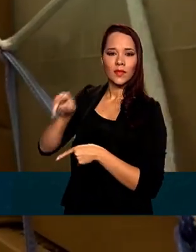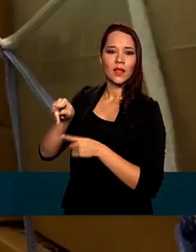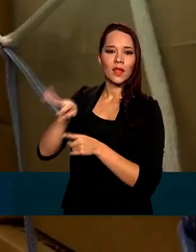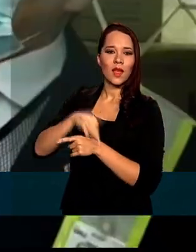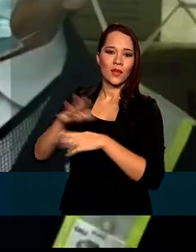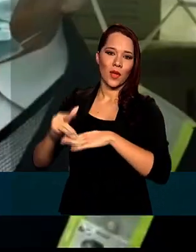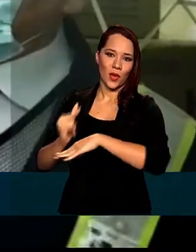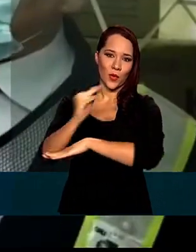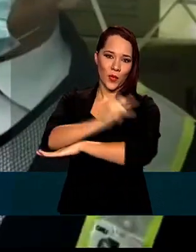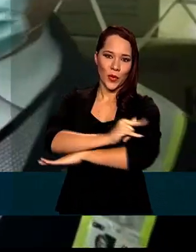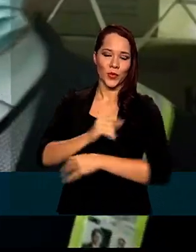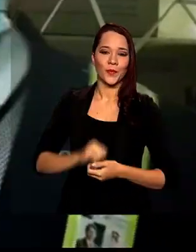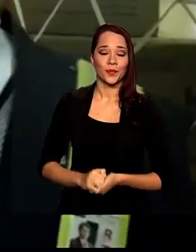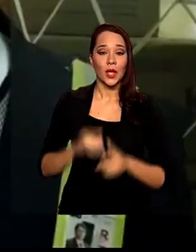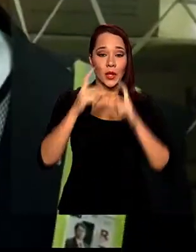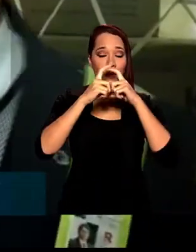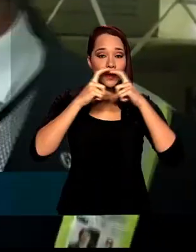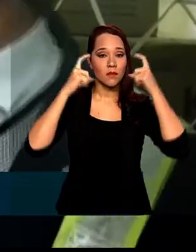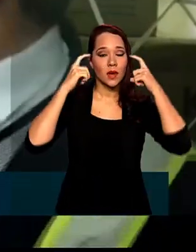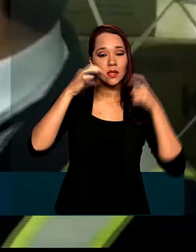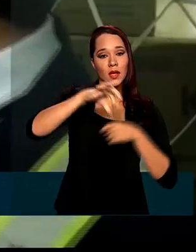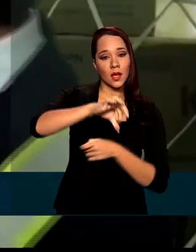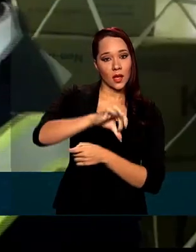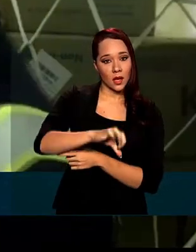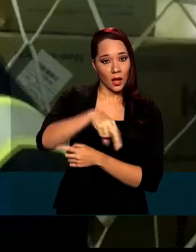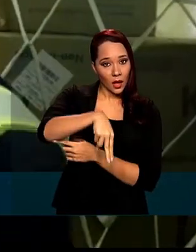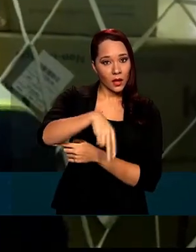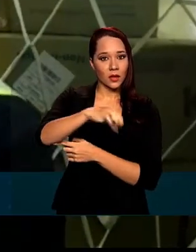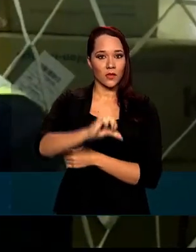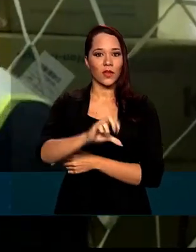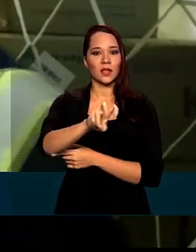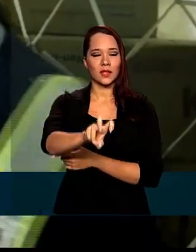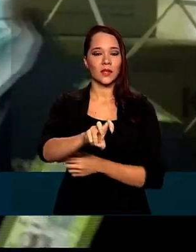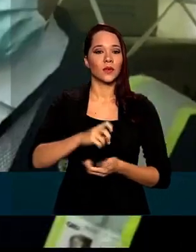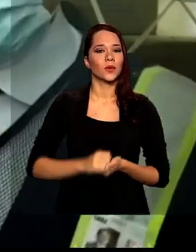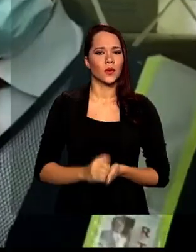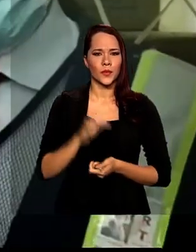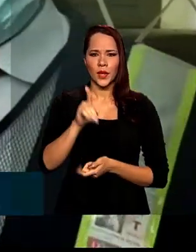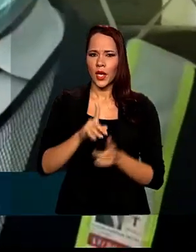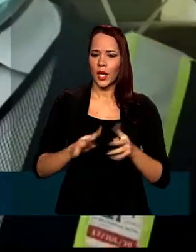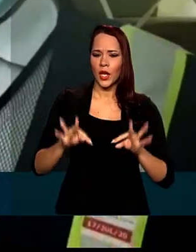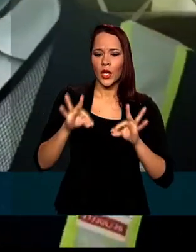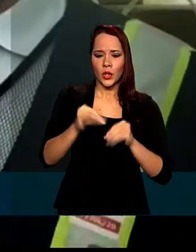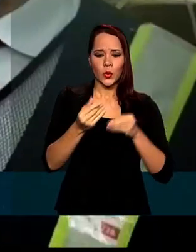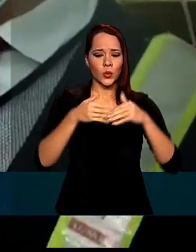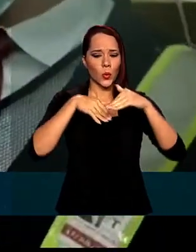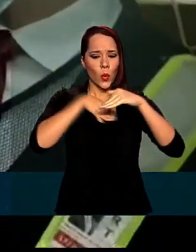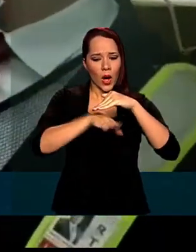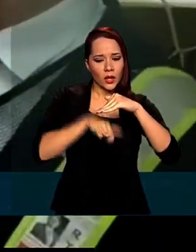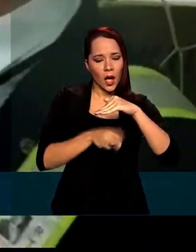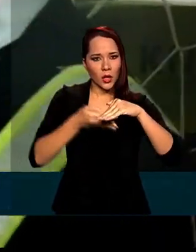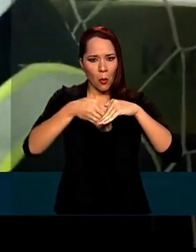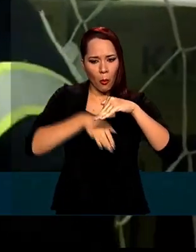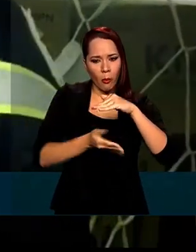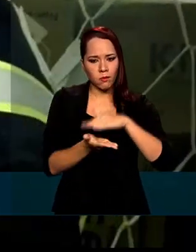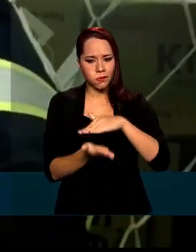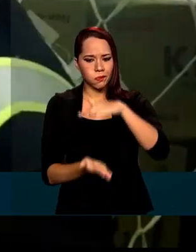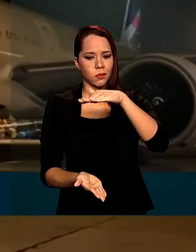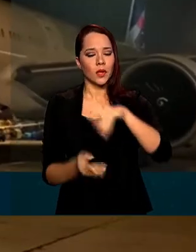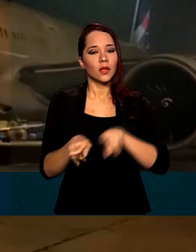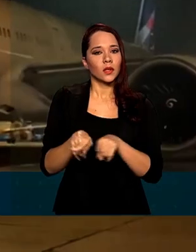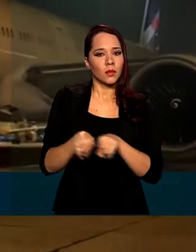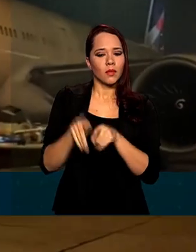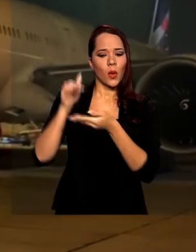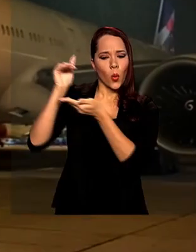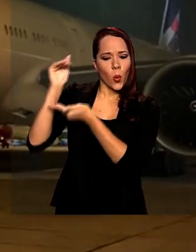aeroporto. São máscaras M95, são posicionadas no porão da aeronave e também na cabine.